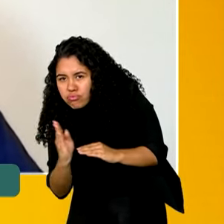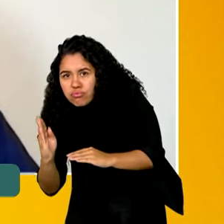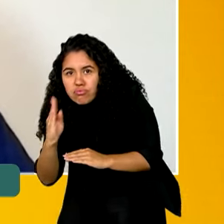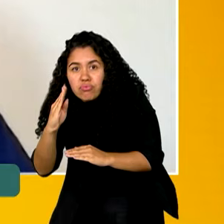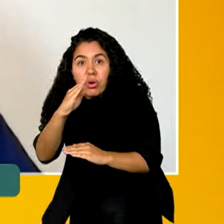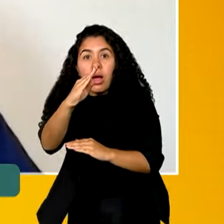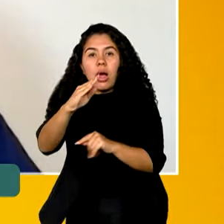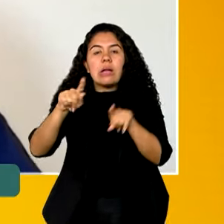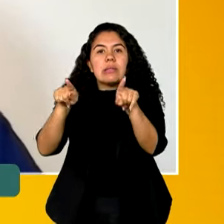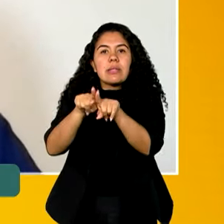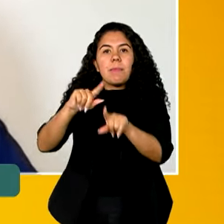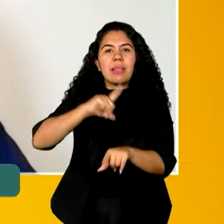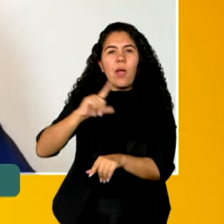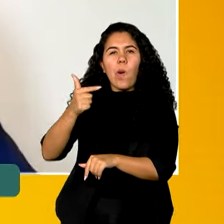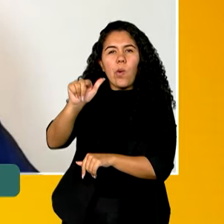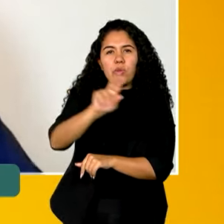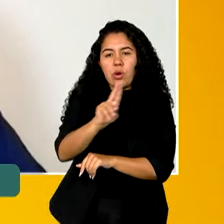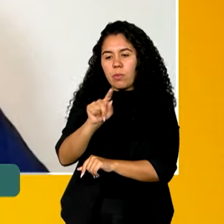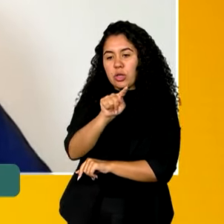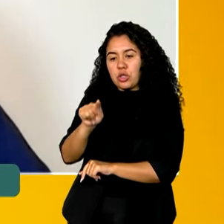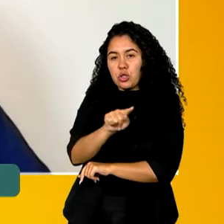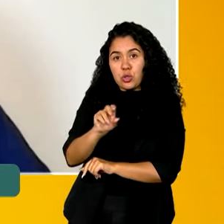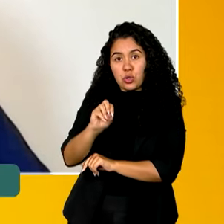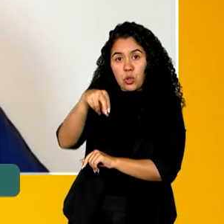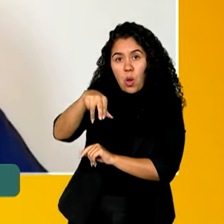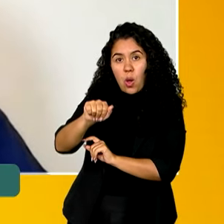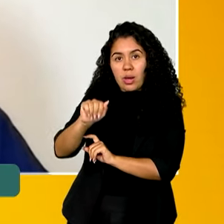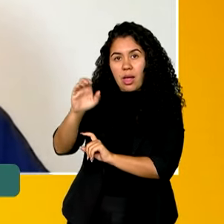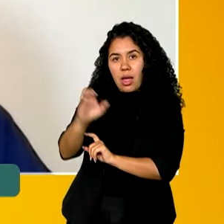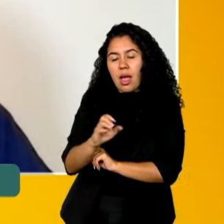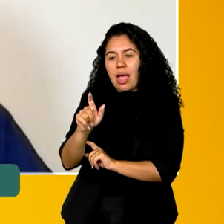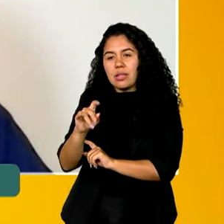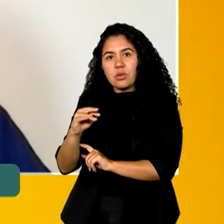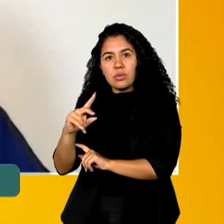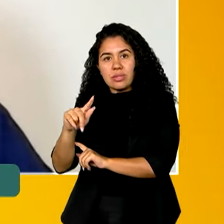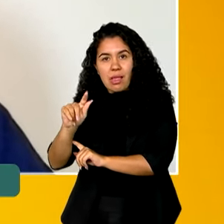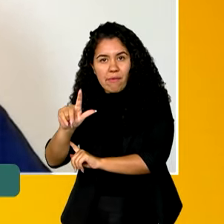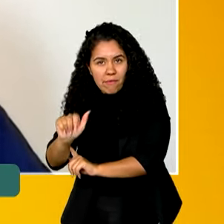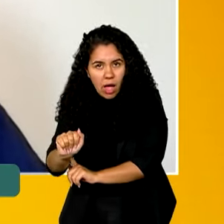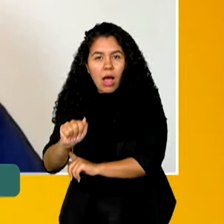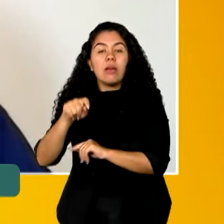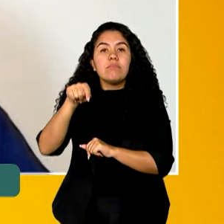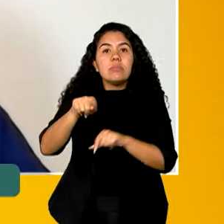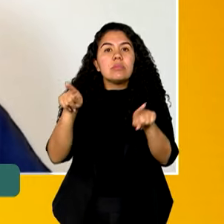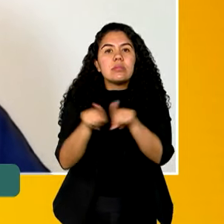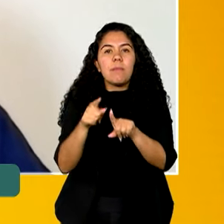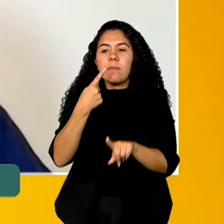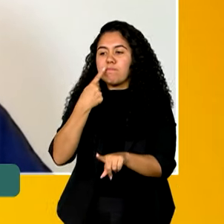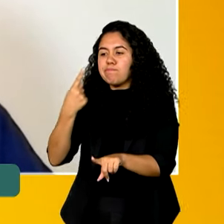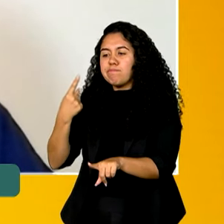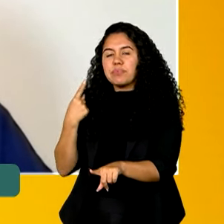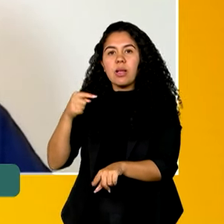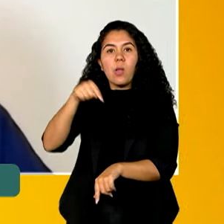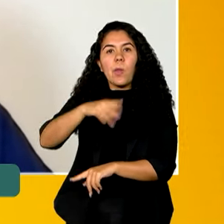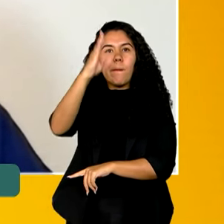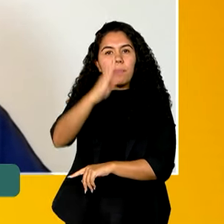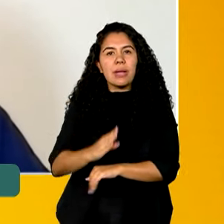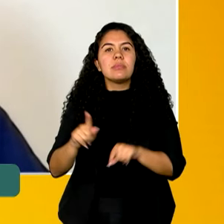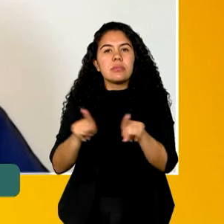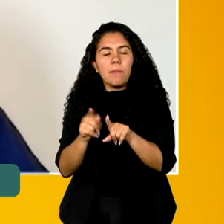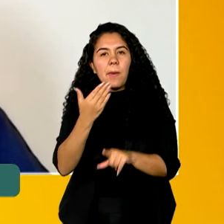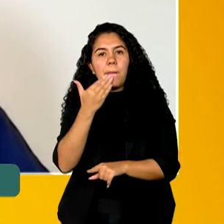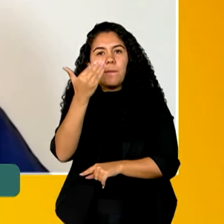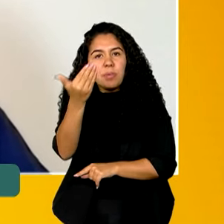Econômica Exclusiva, que vai até 200 milhas náuticas. E, mais recentemente, o Brasil pediu também,